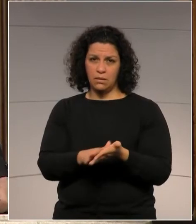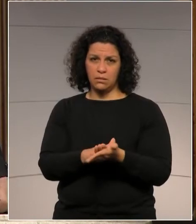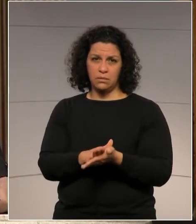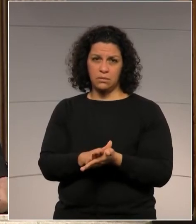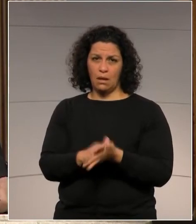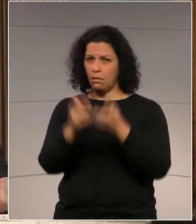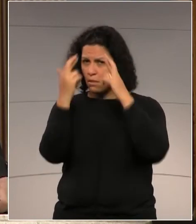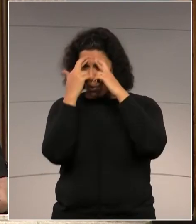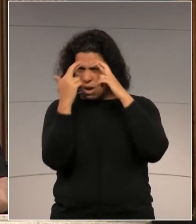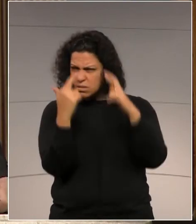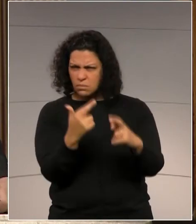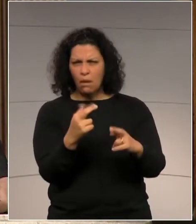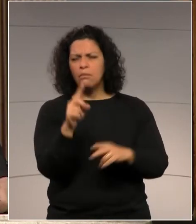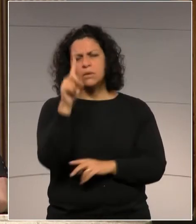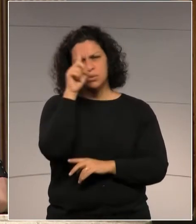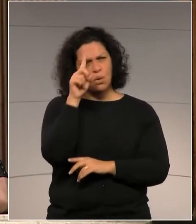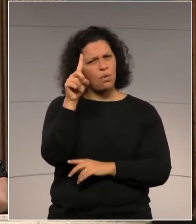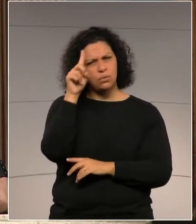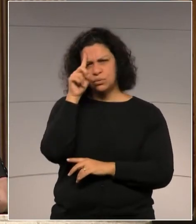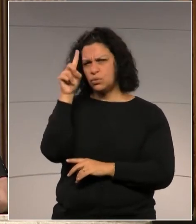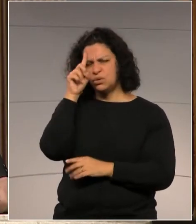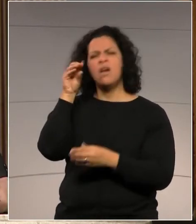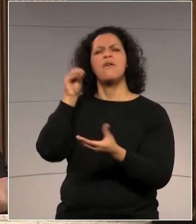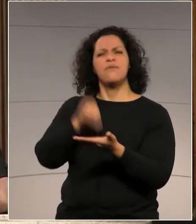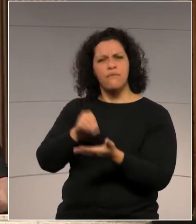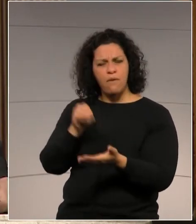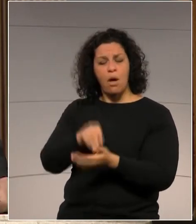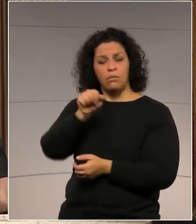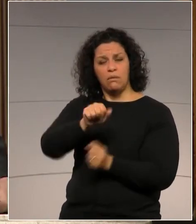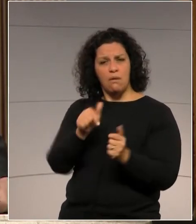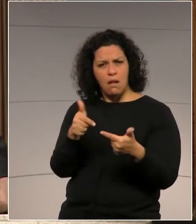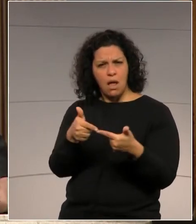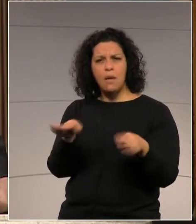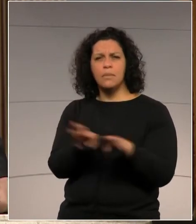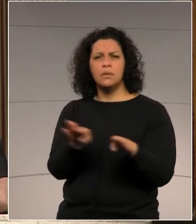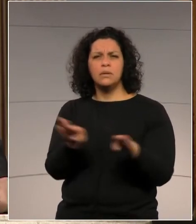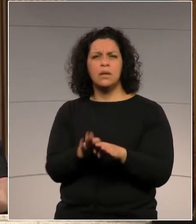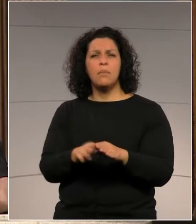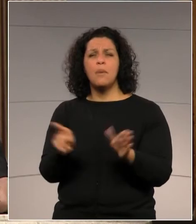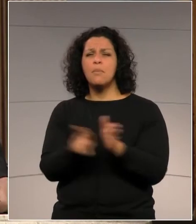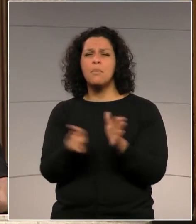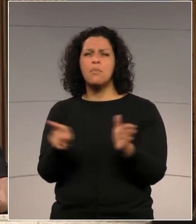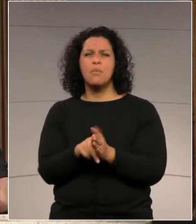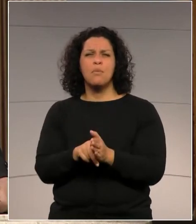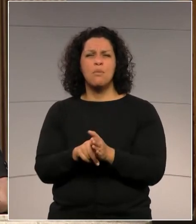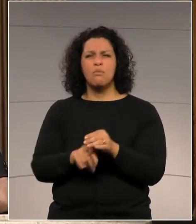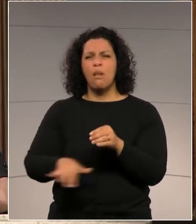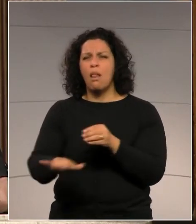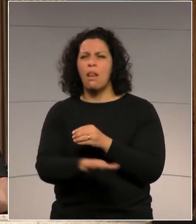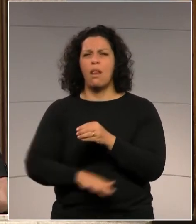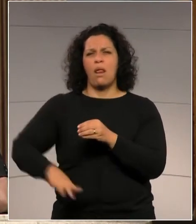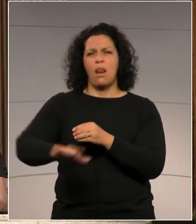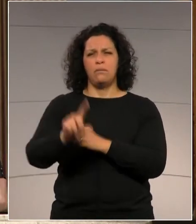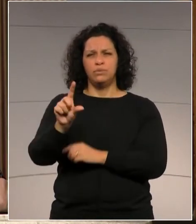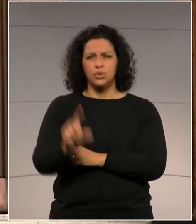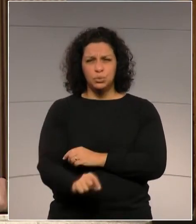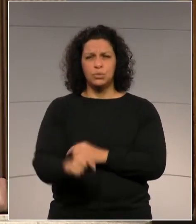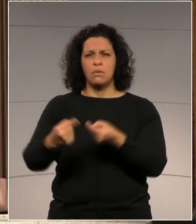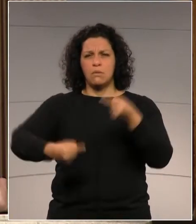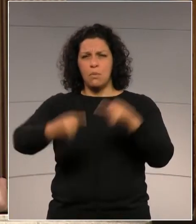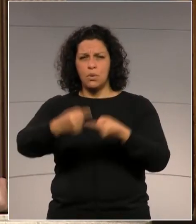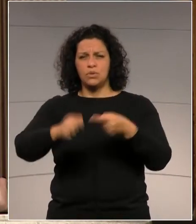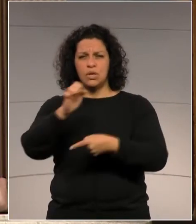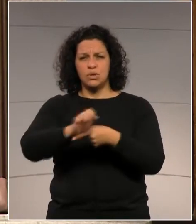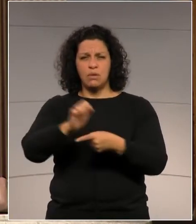desrespeita diariamente este parlamento e diminui a importância da política estadual